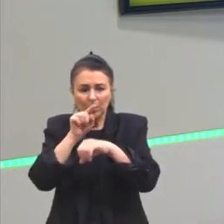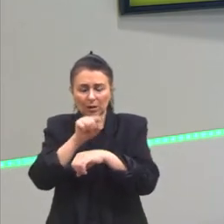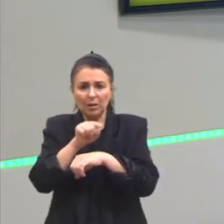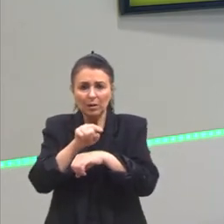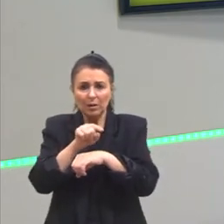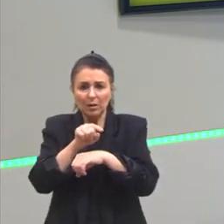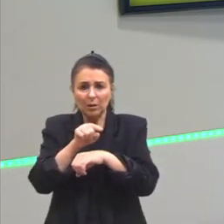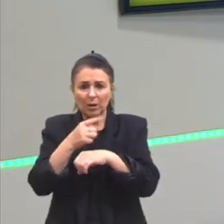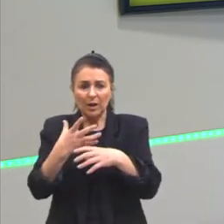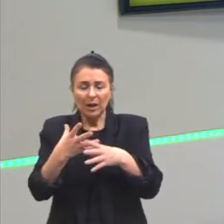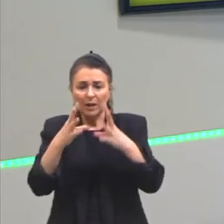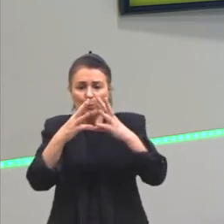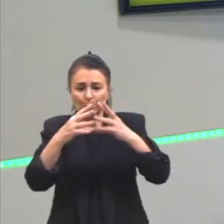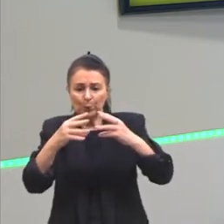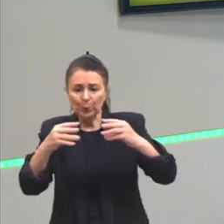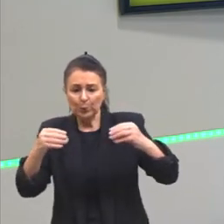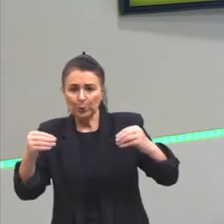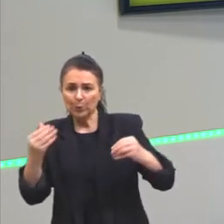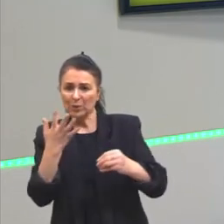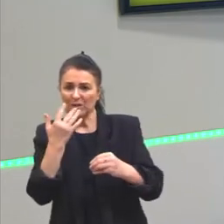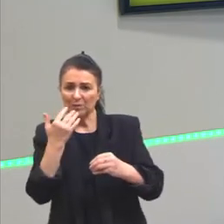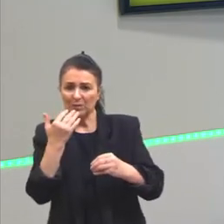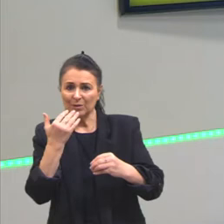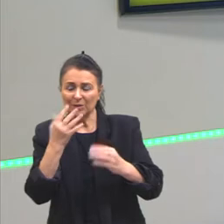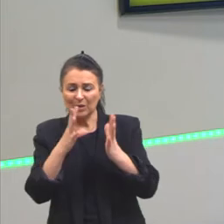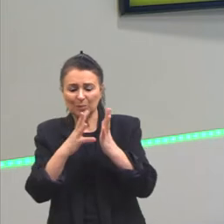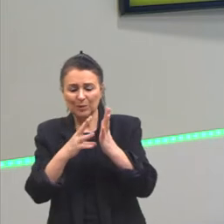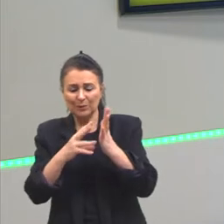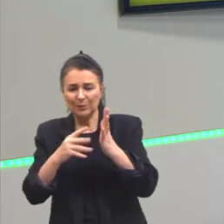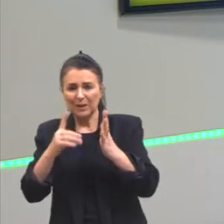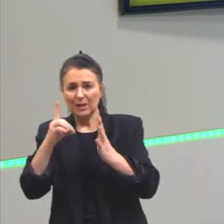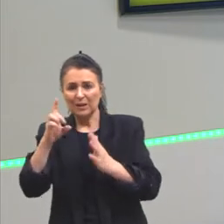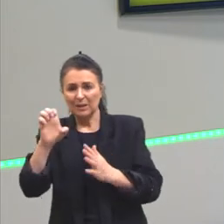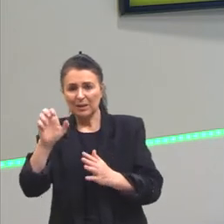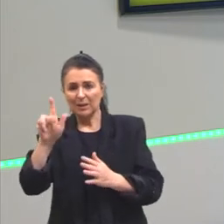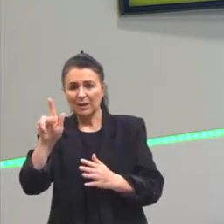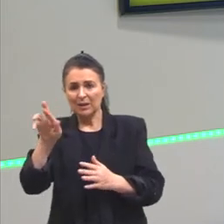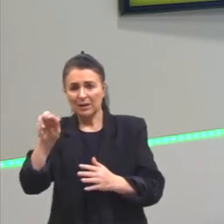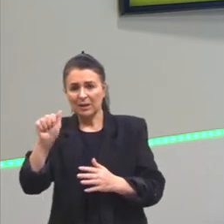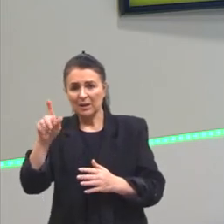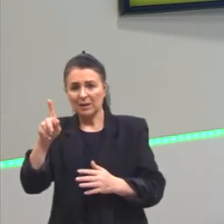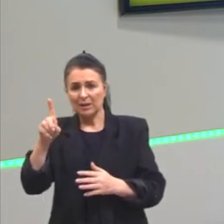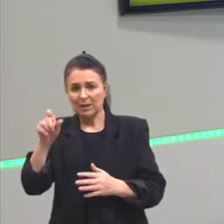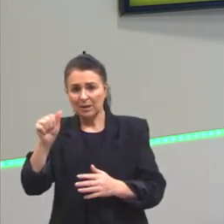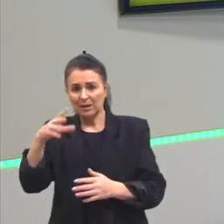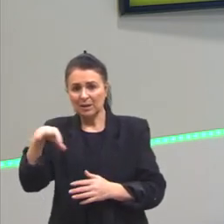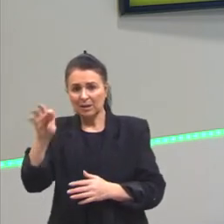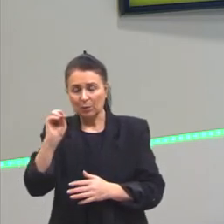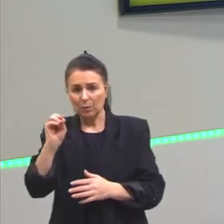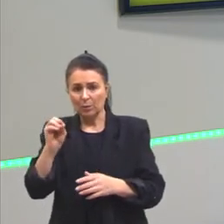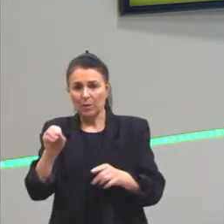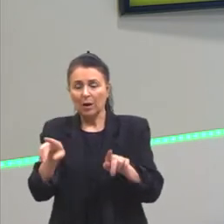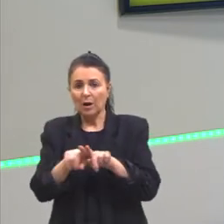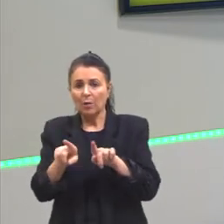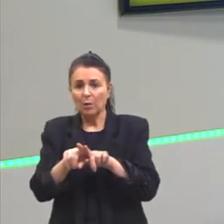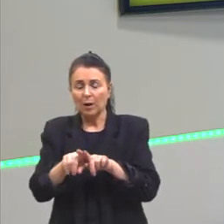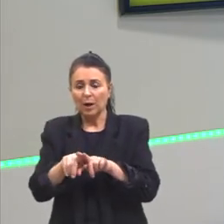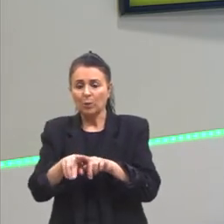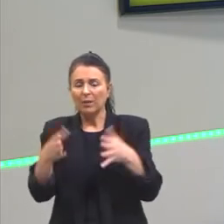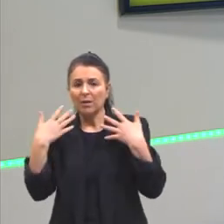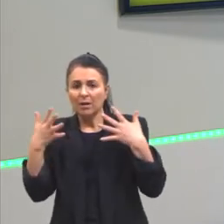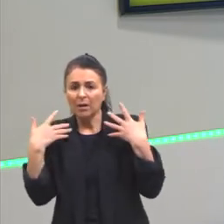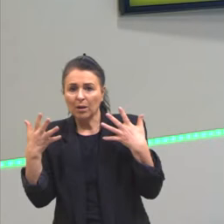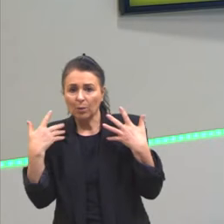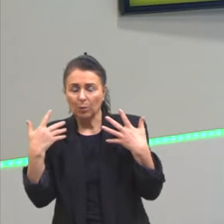graus. Acontece super rápido. Agora, se eu colocasse a mesma salada de maionese, mesmo no verão, assim que é